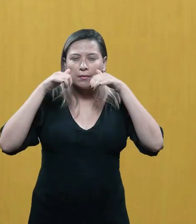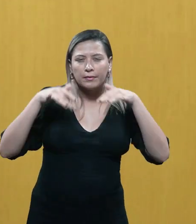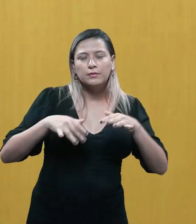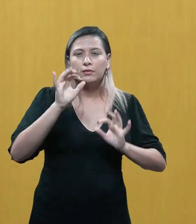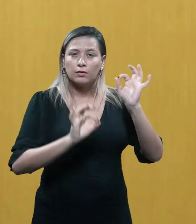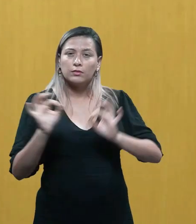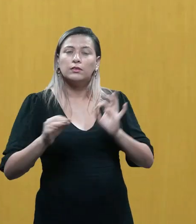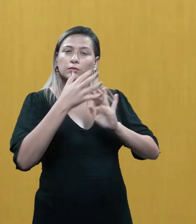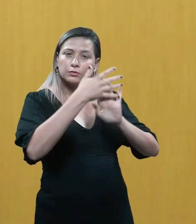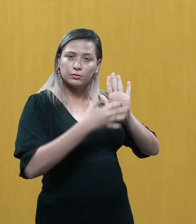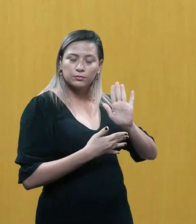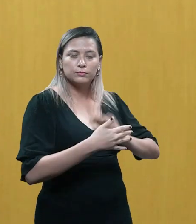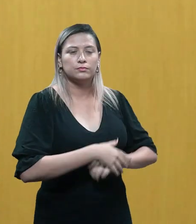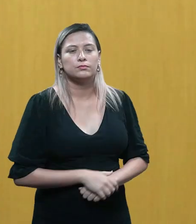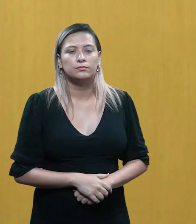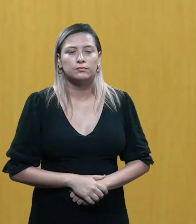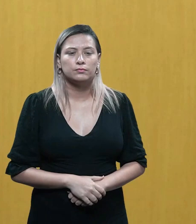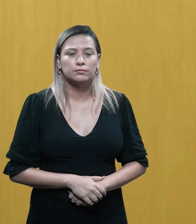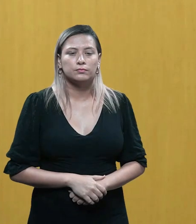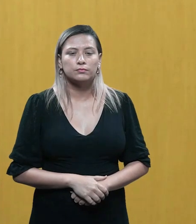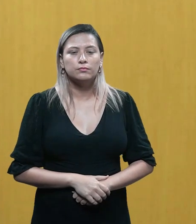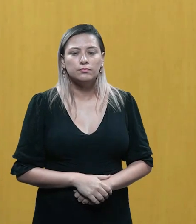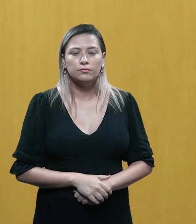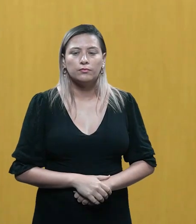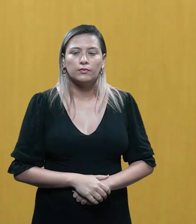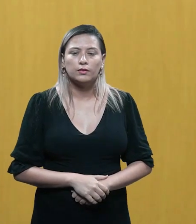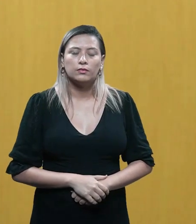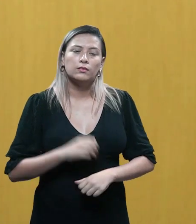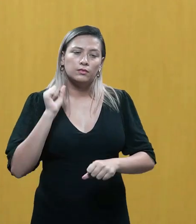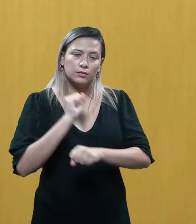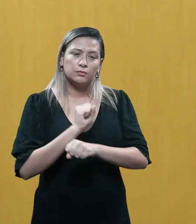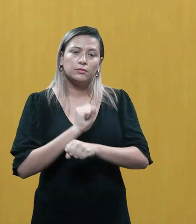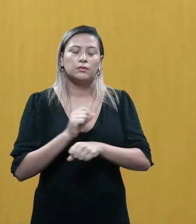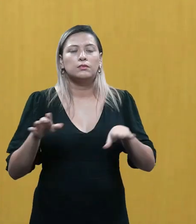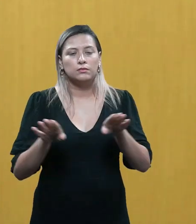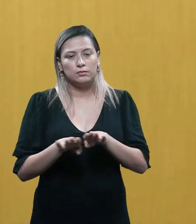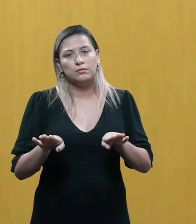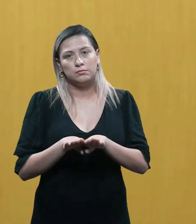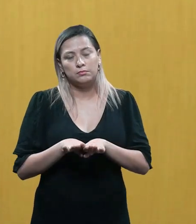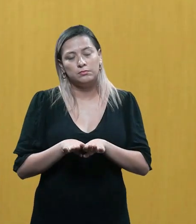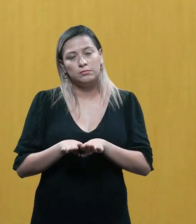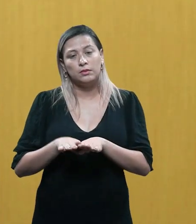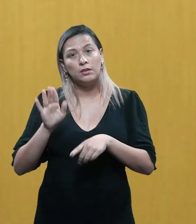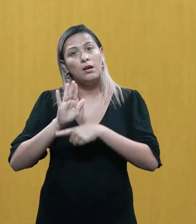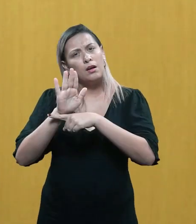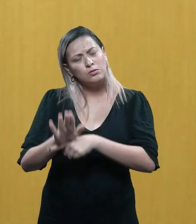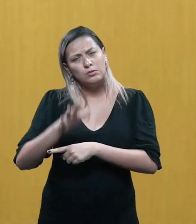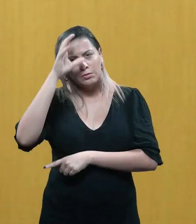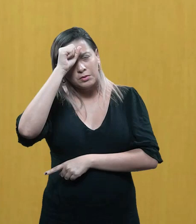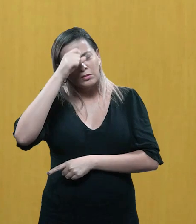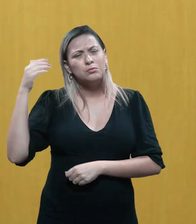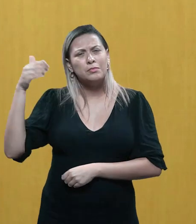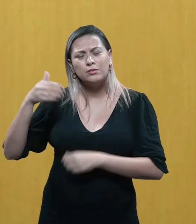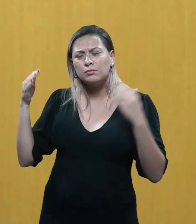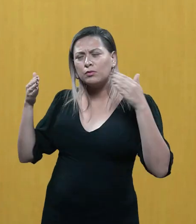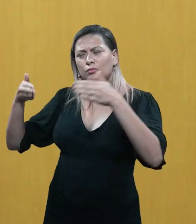vai focar também sobre formatação, dramatização, formatação de roteiro. Então, conto também com